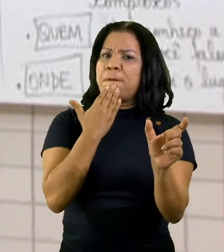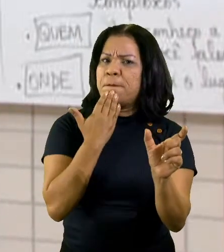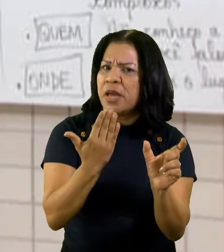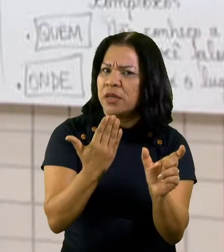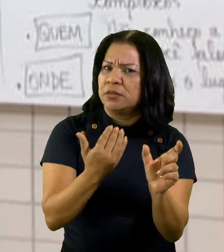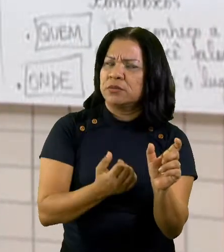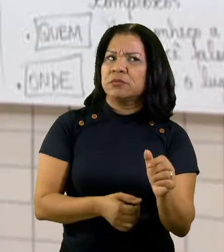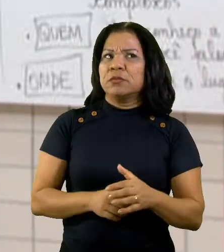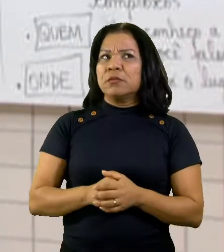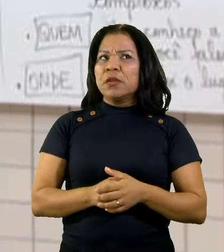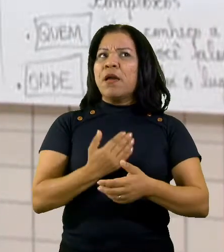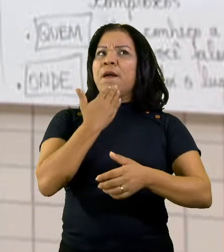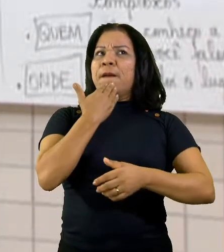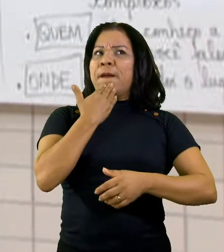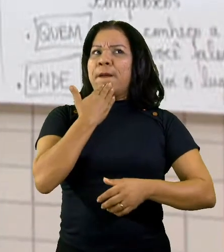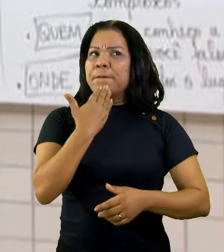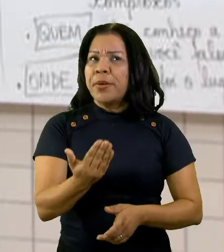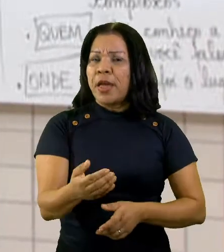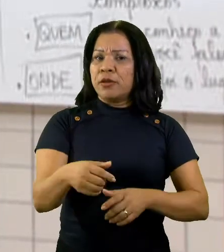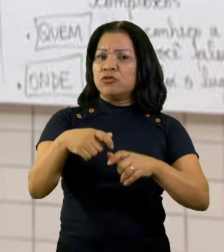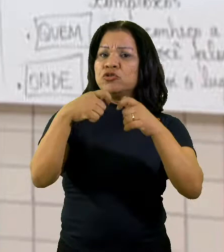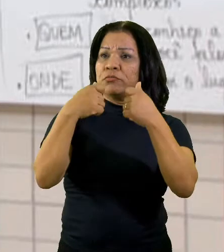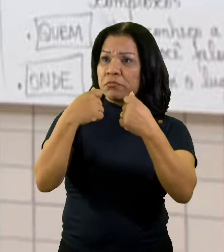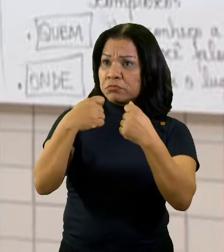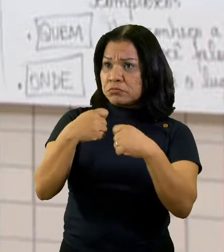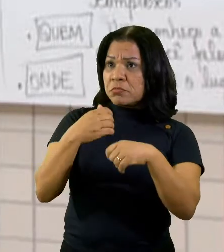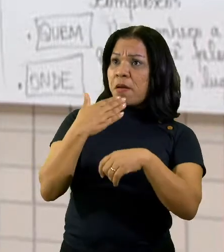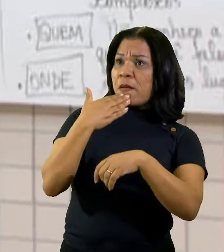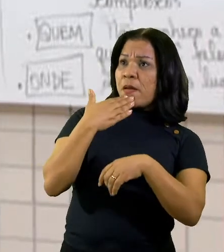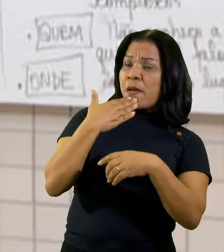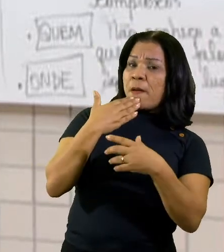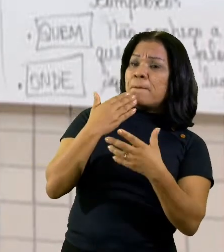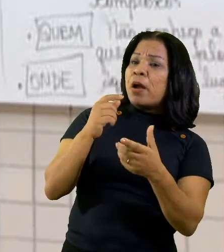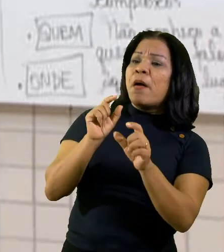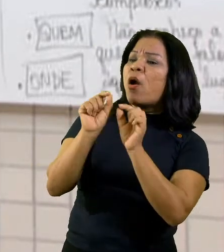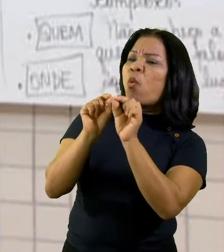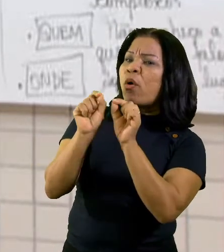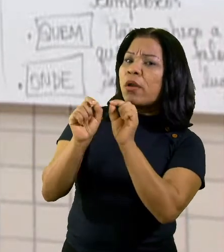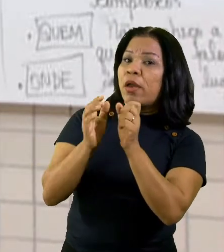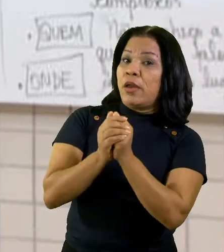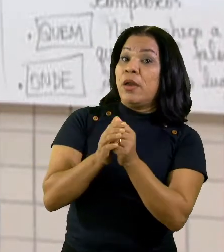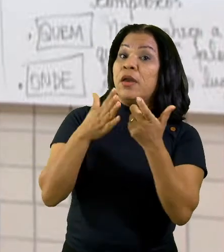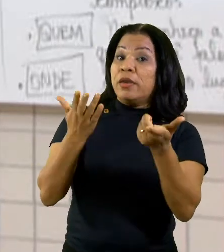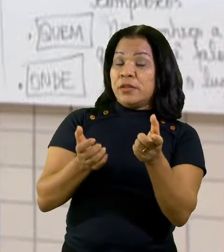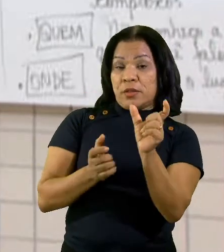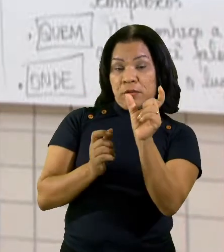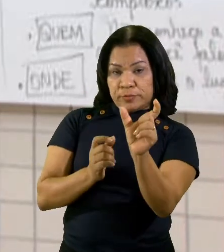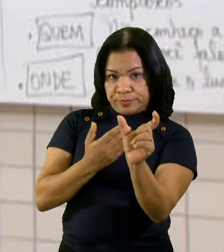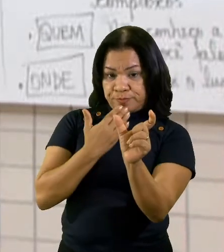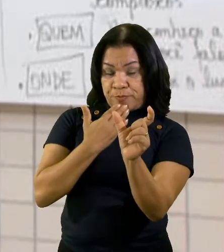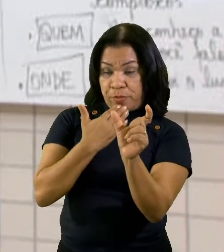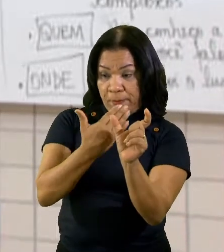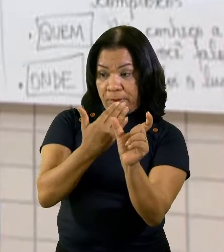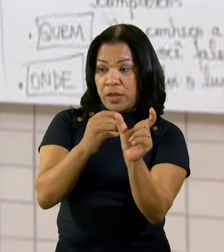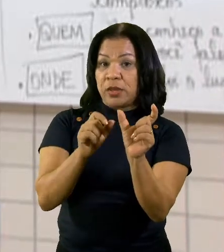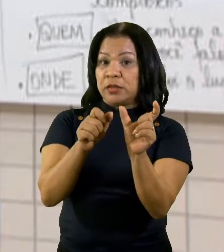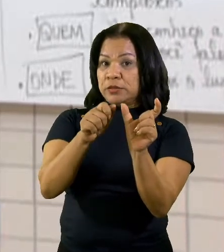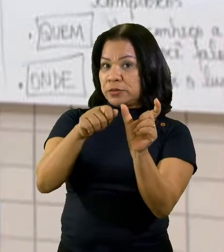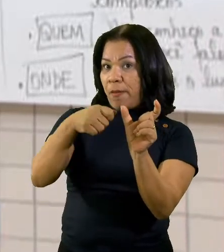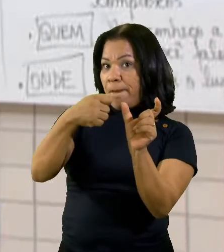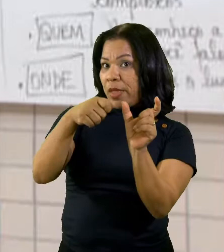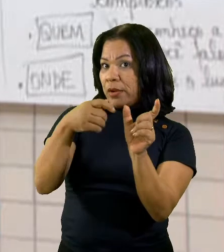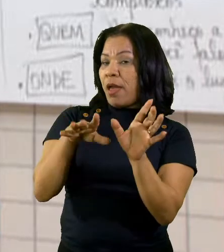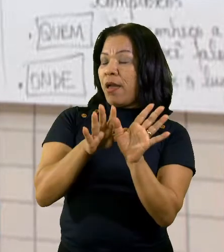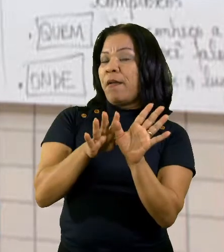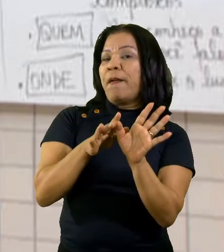peço que a troca seja realizada. Essa oração que começou a partir desse pronome, ela é subordinada porque